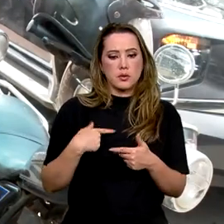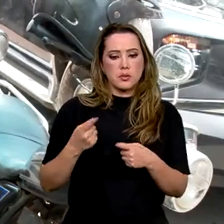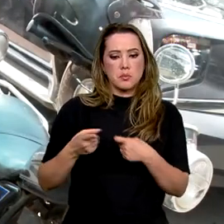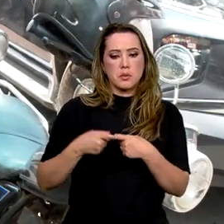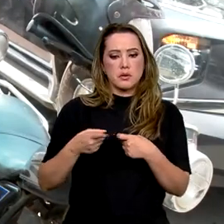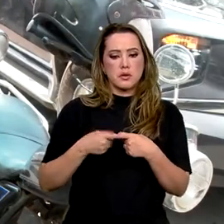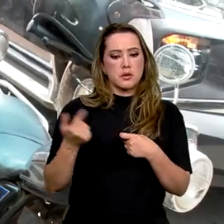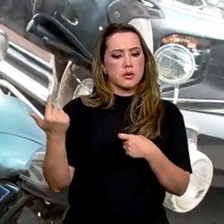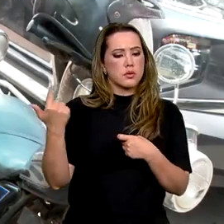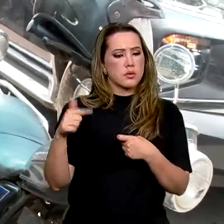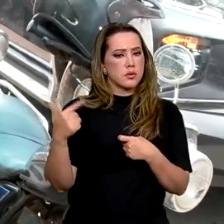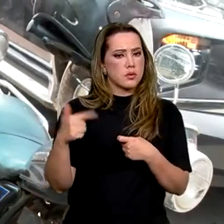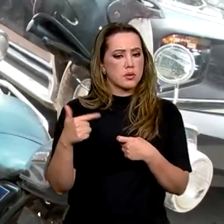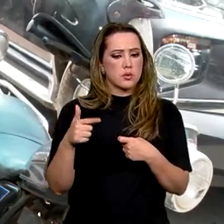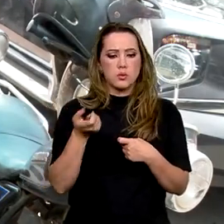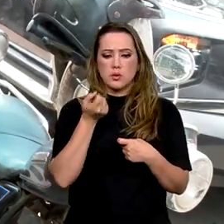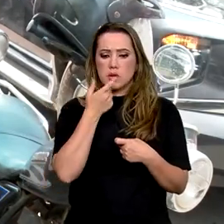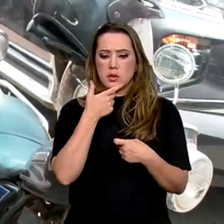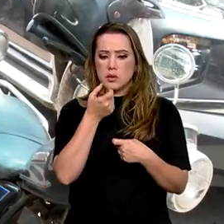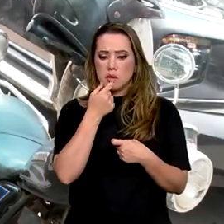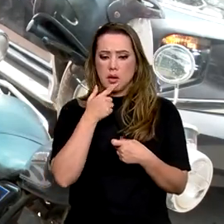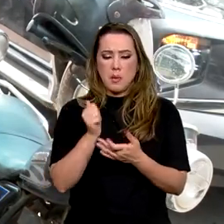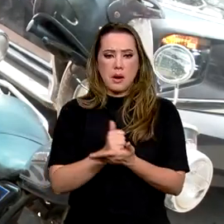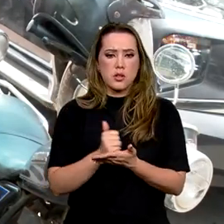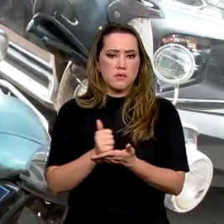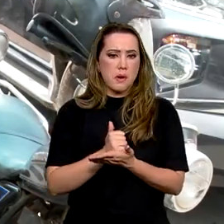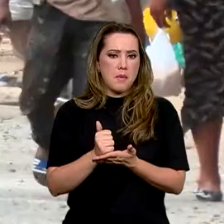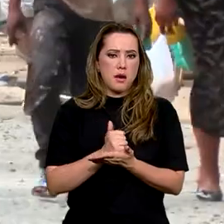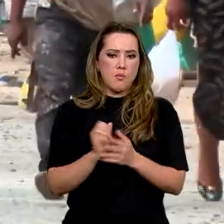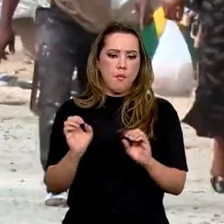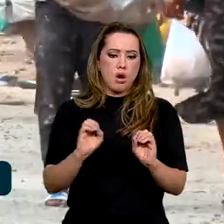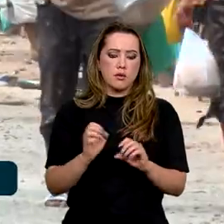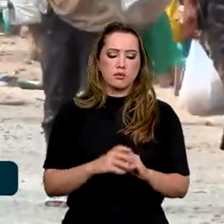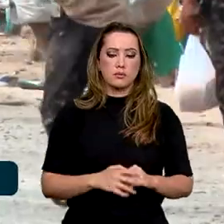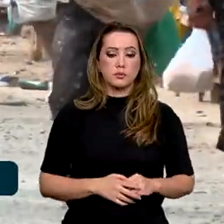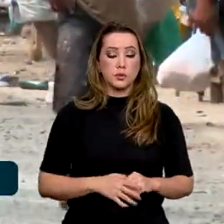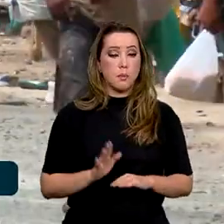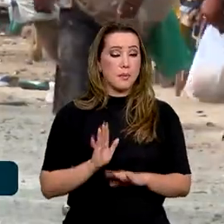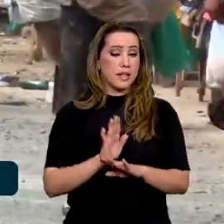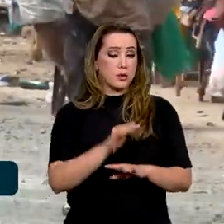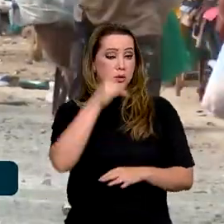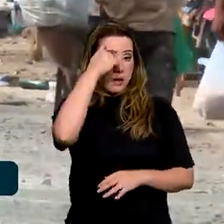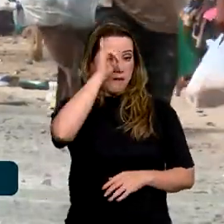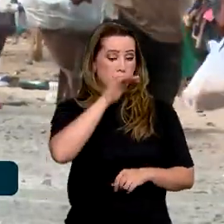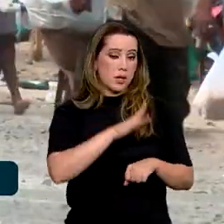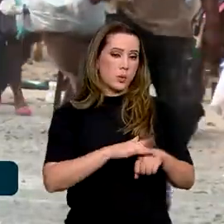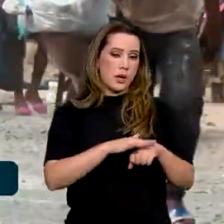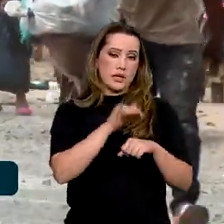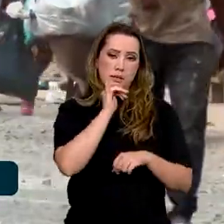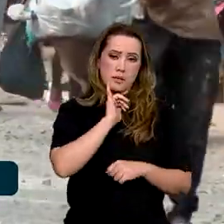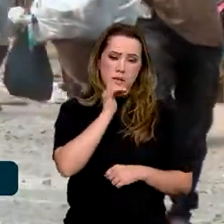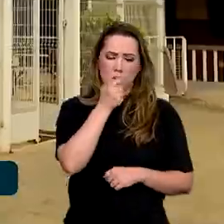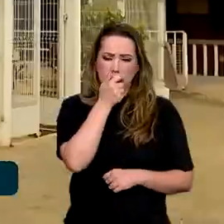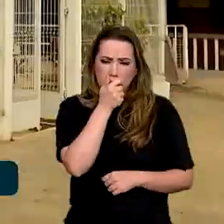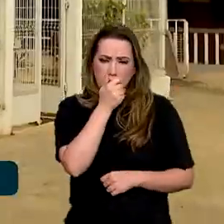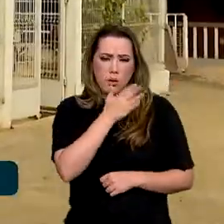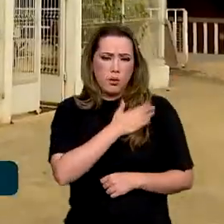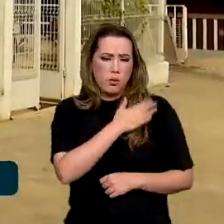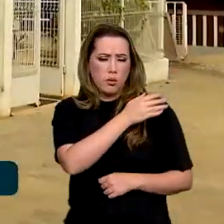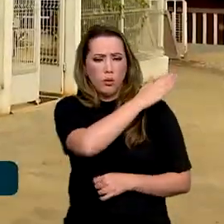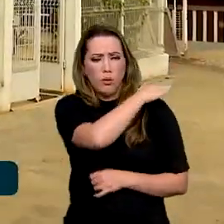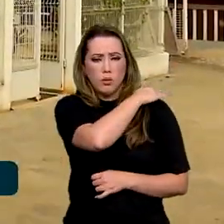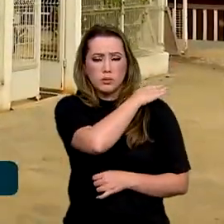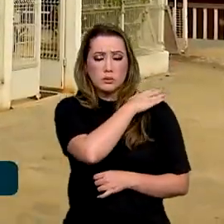temos assim um medicamento na farmácia do Estado. Para ajudar no combate a doenças como a tuberculose, em